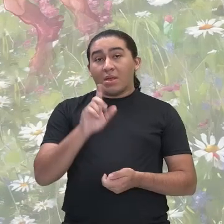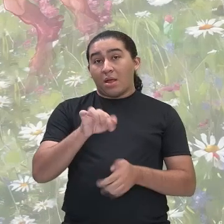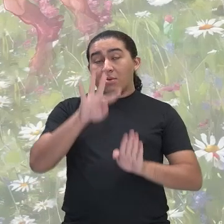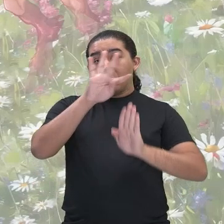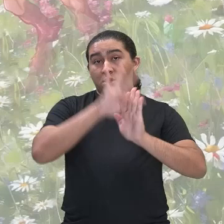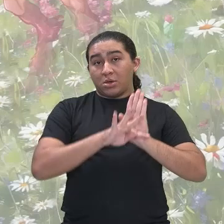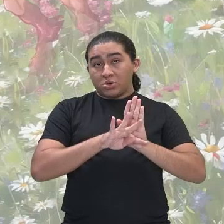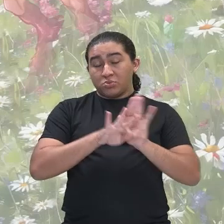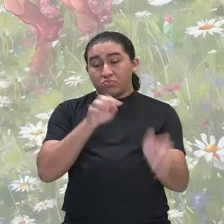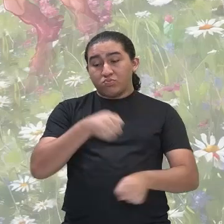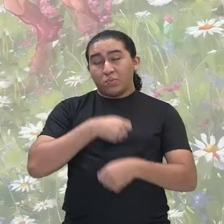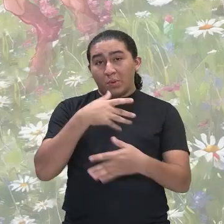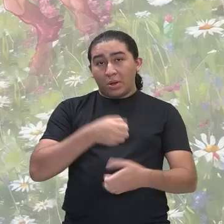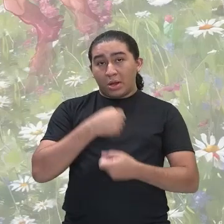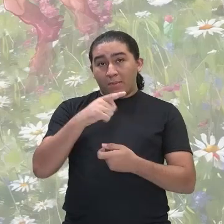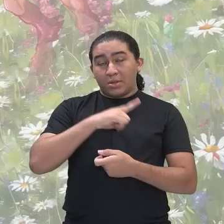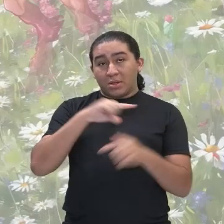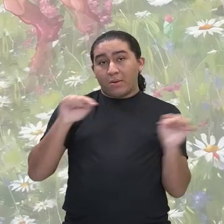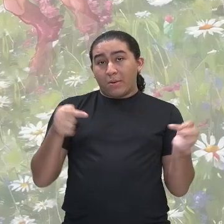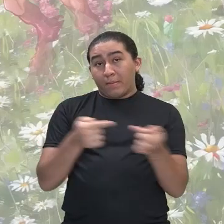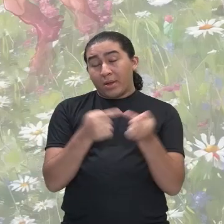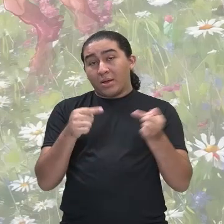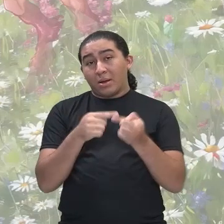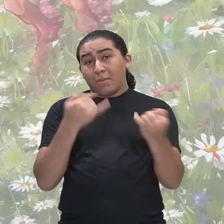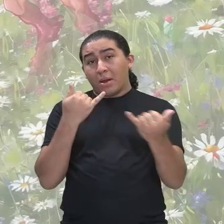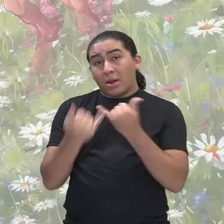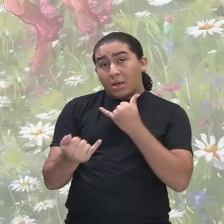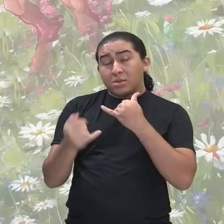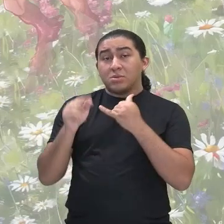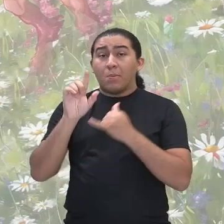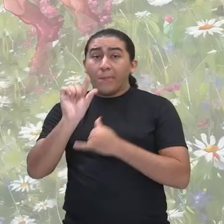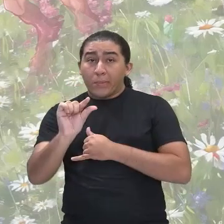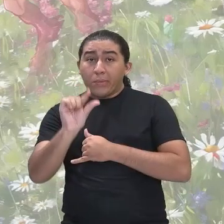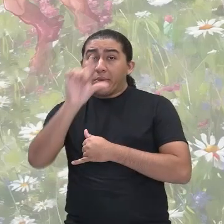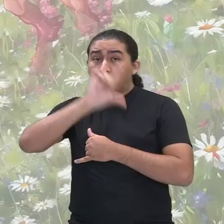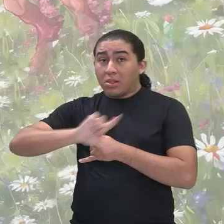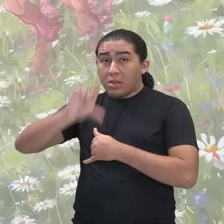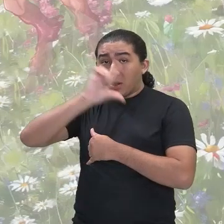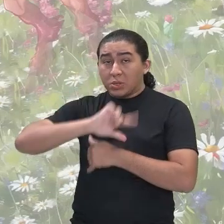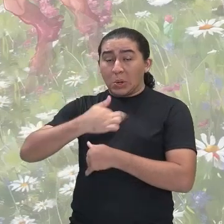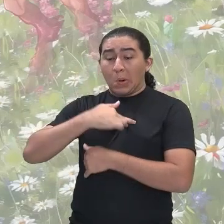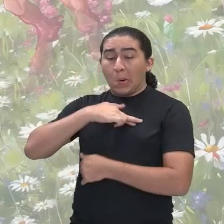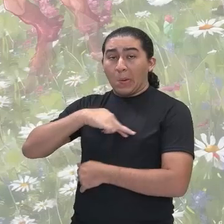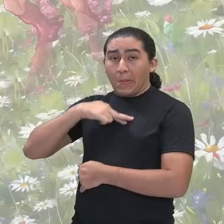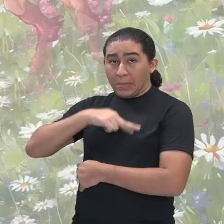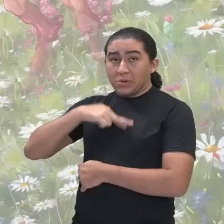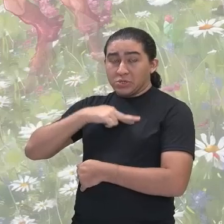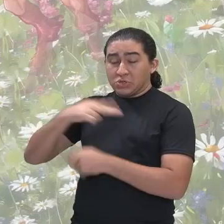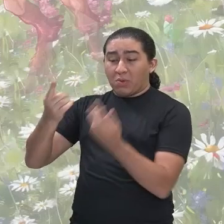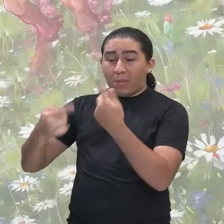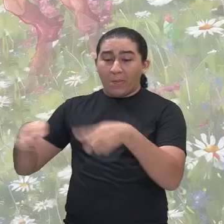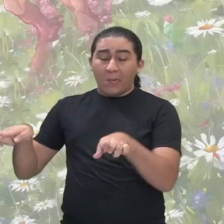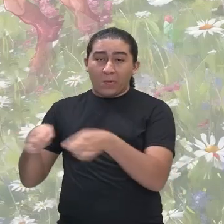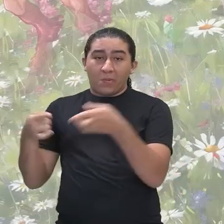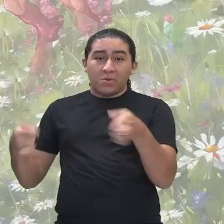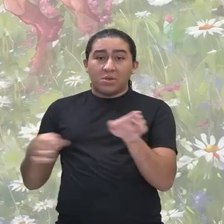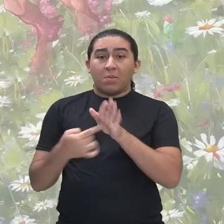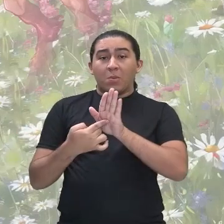Que de romantismo, de lirismo, que isso vem trazendo uma